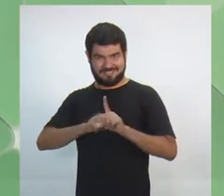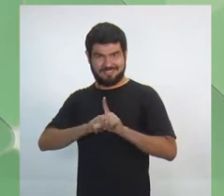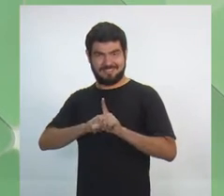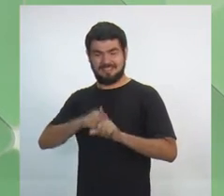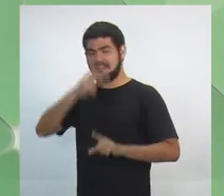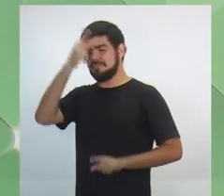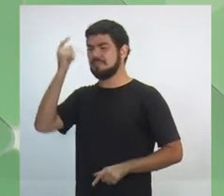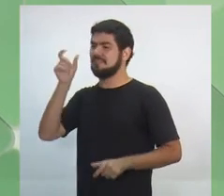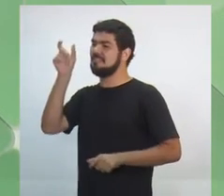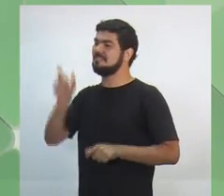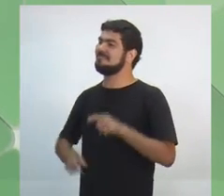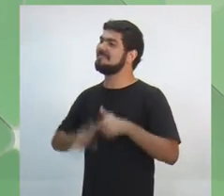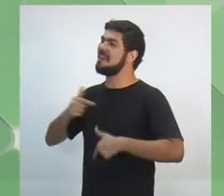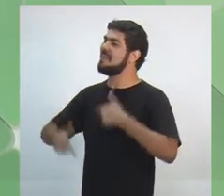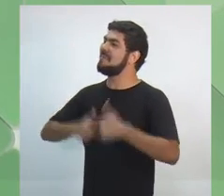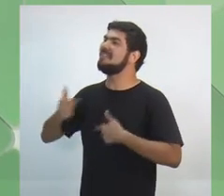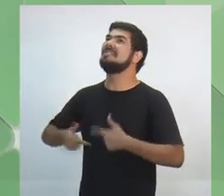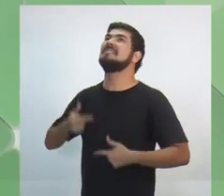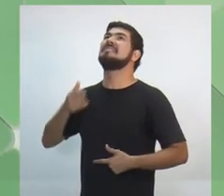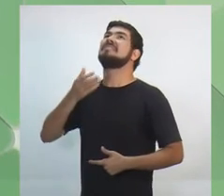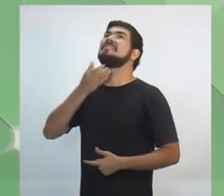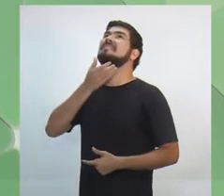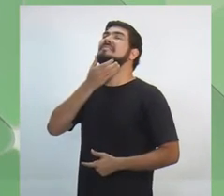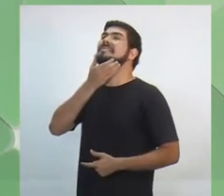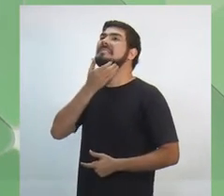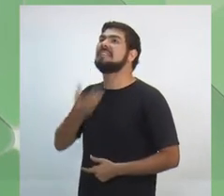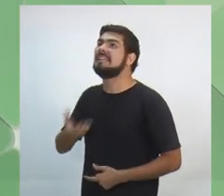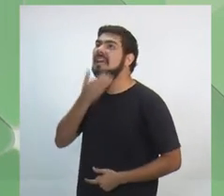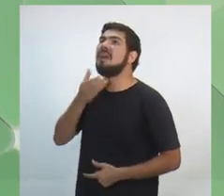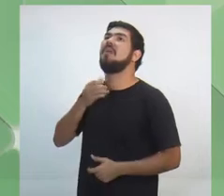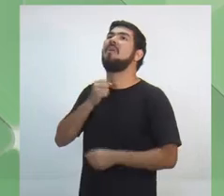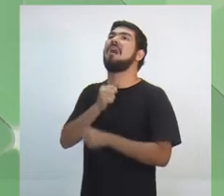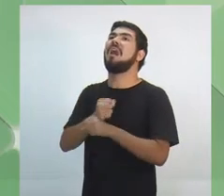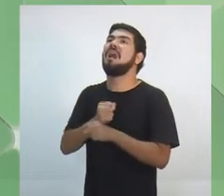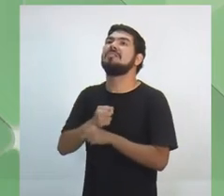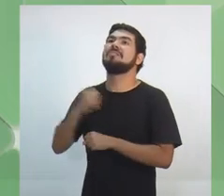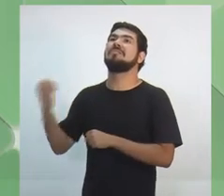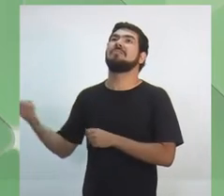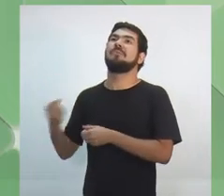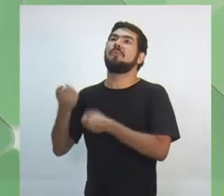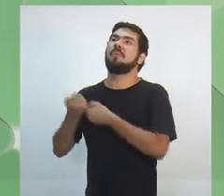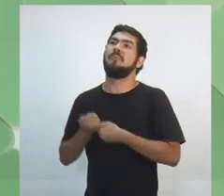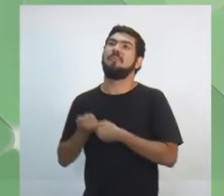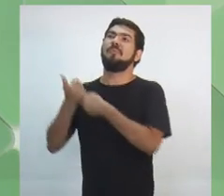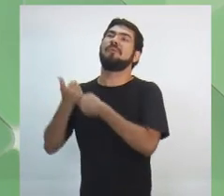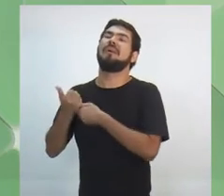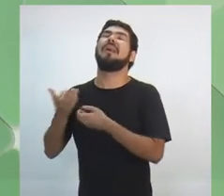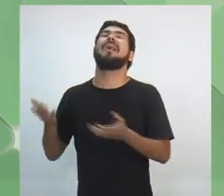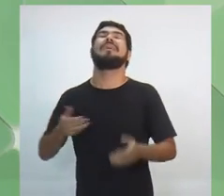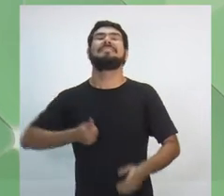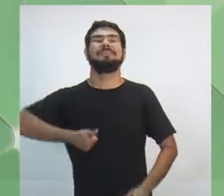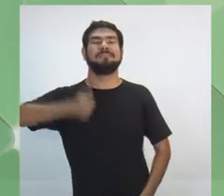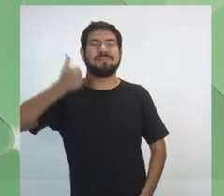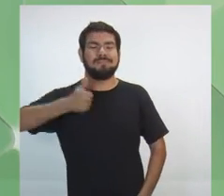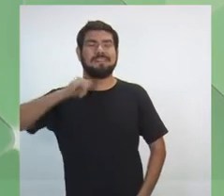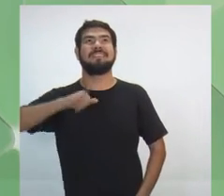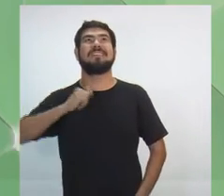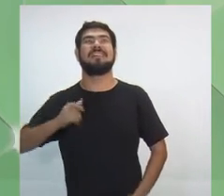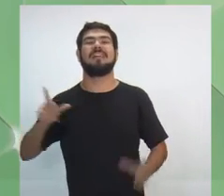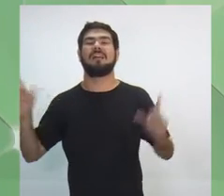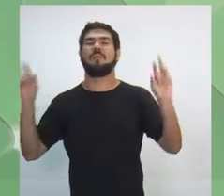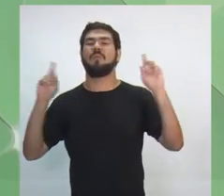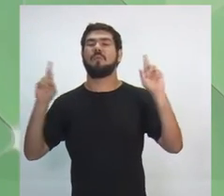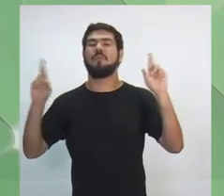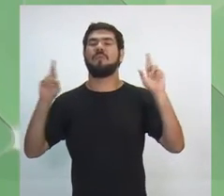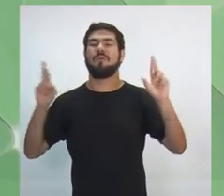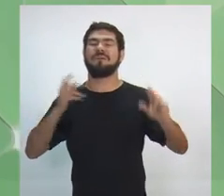consciência que passou Natal e ano, sabendo que no dia 1º vai ter um trabalhador administrando o Estado do Amazonas